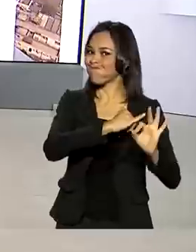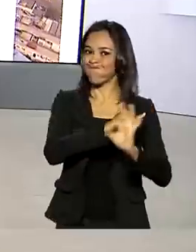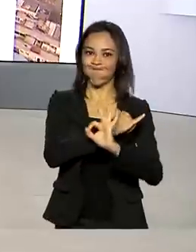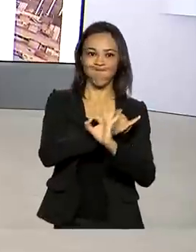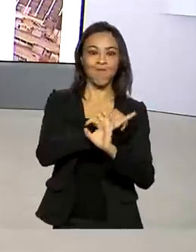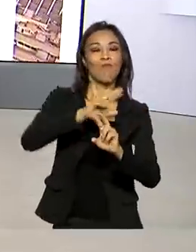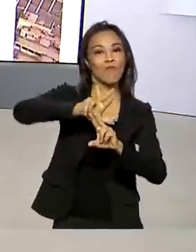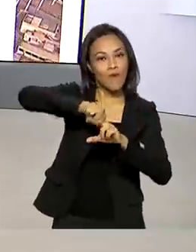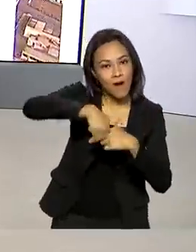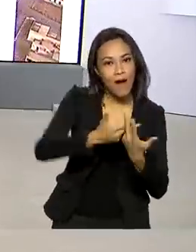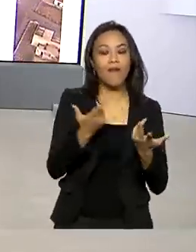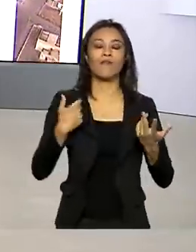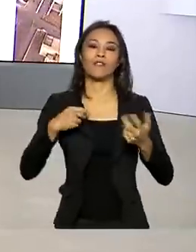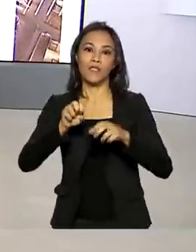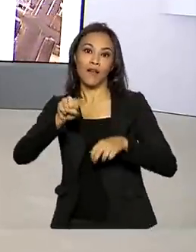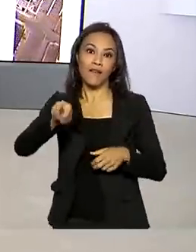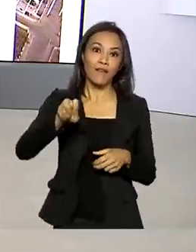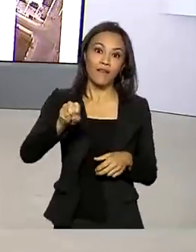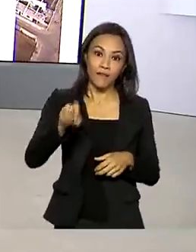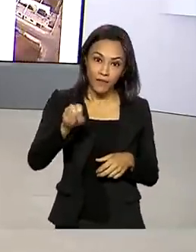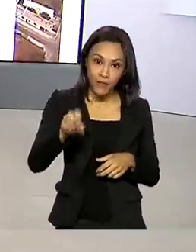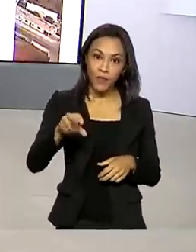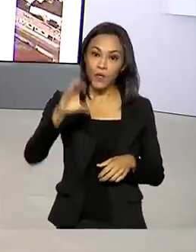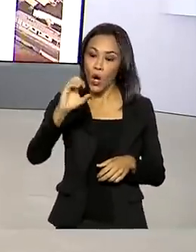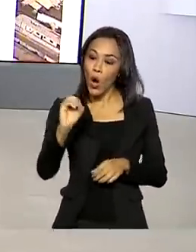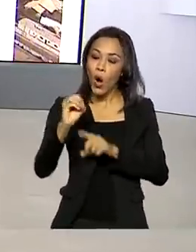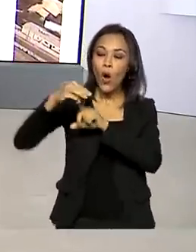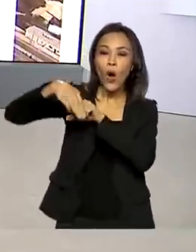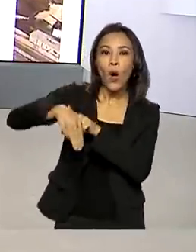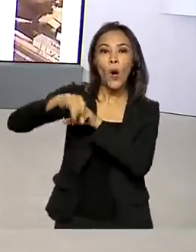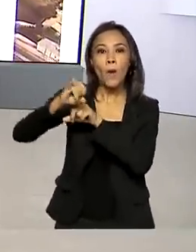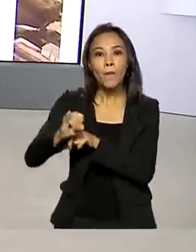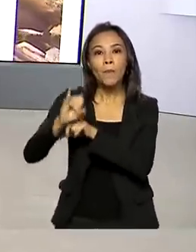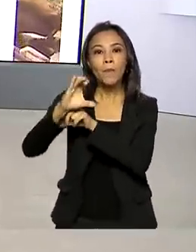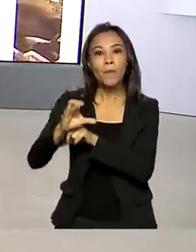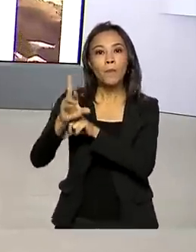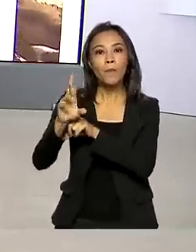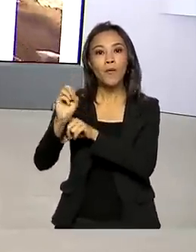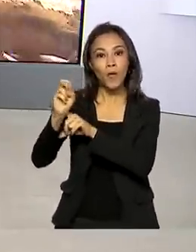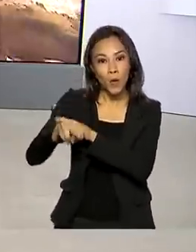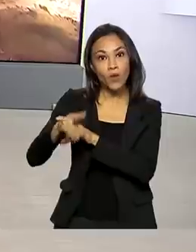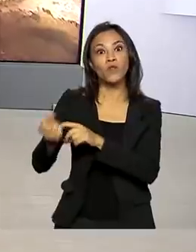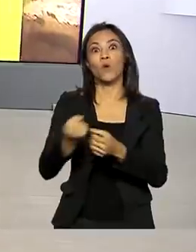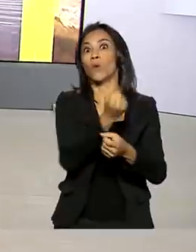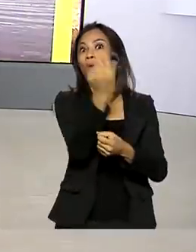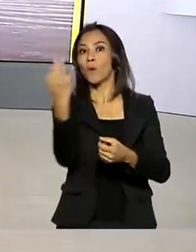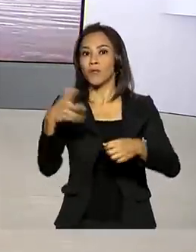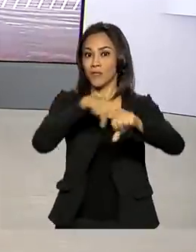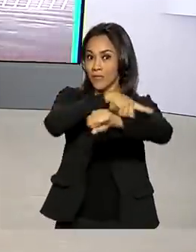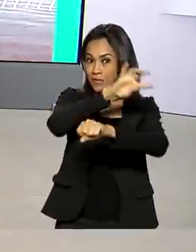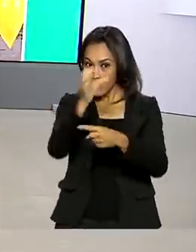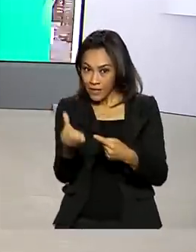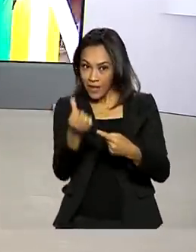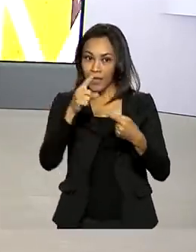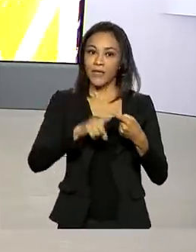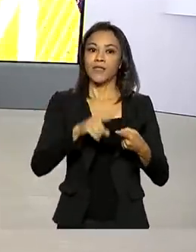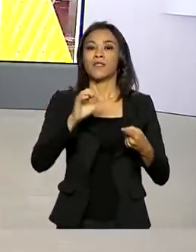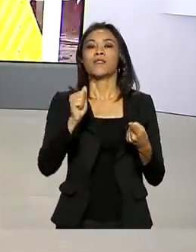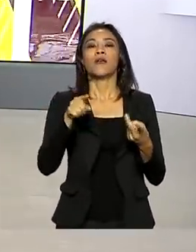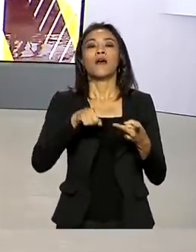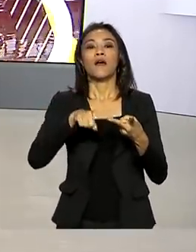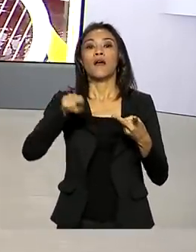causa da variante Ômicron. Atualmente, são seis nações com a fronteira aérea fechada. África do Sul, Botsuana,